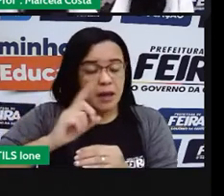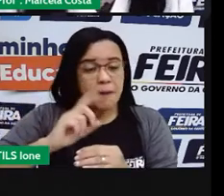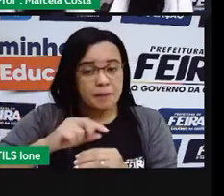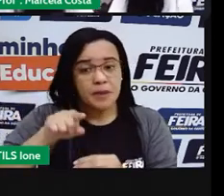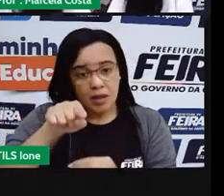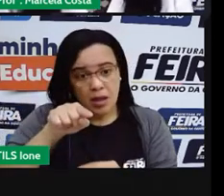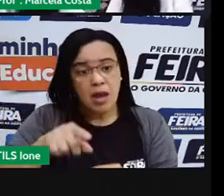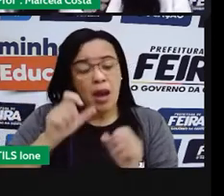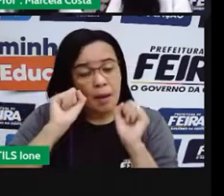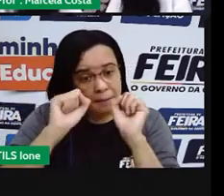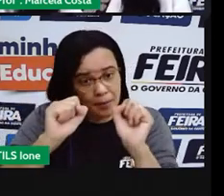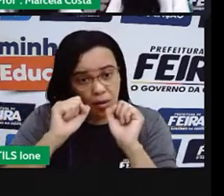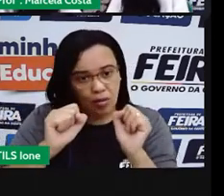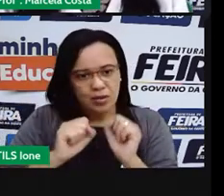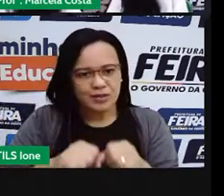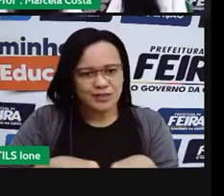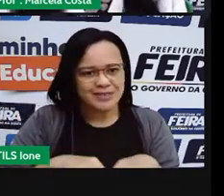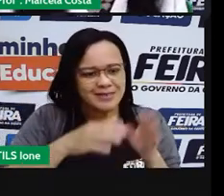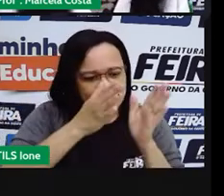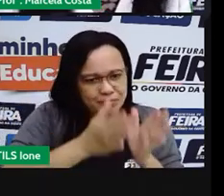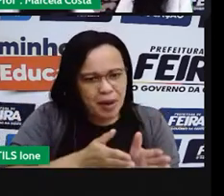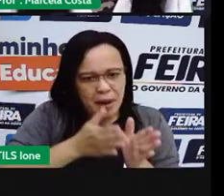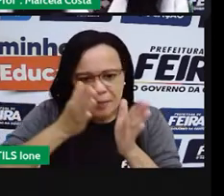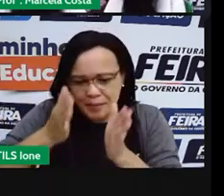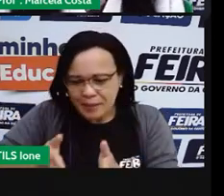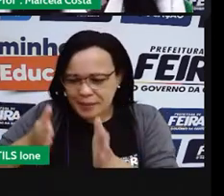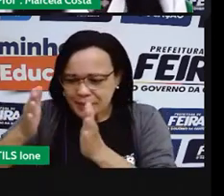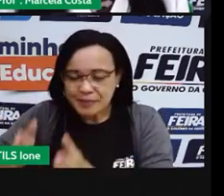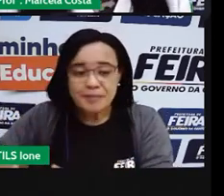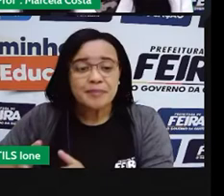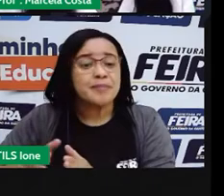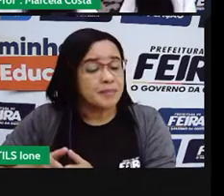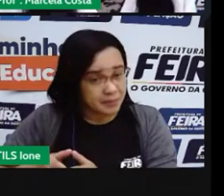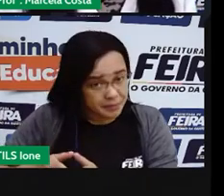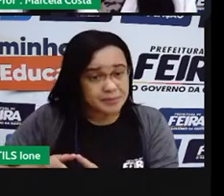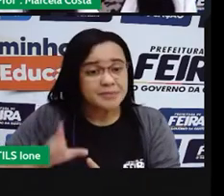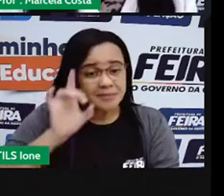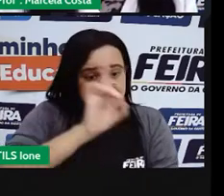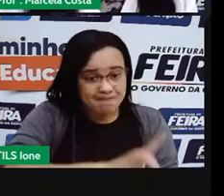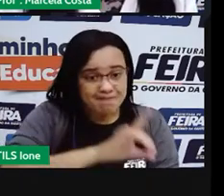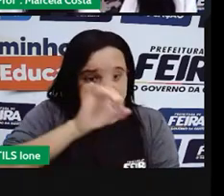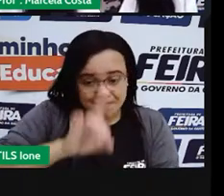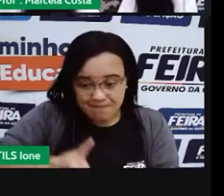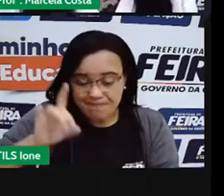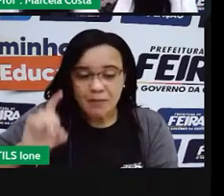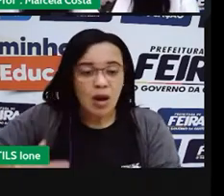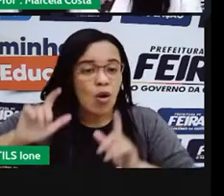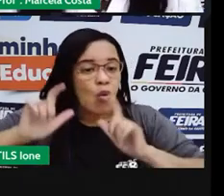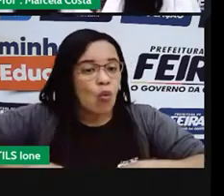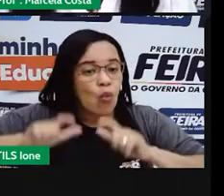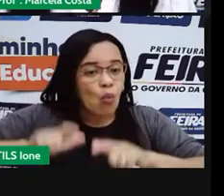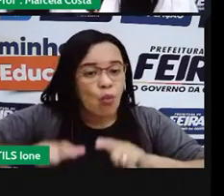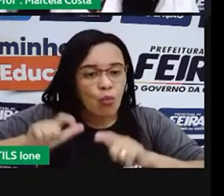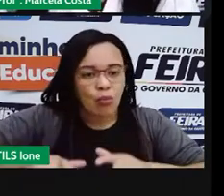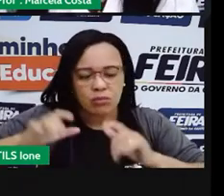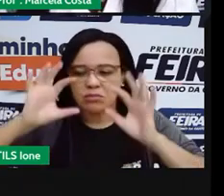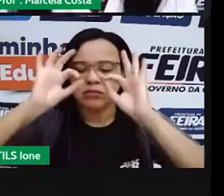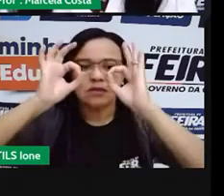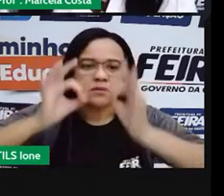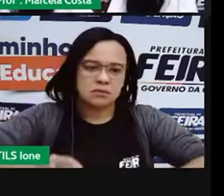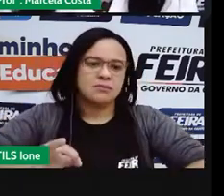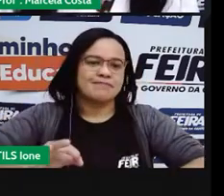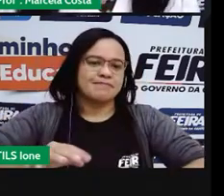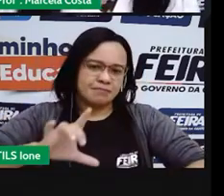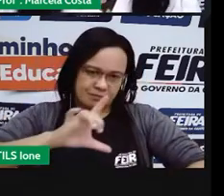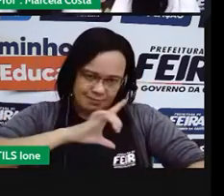extrair outros recursos da natureza para produzir novos produtos. Se você separa, como a gente já viu